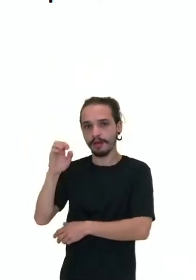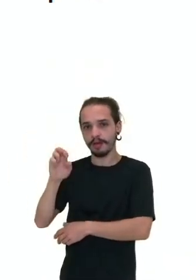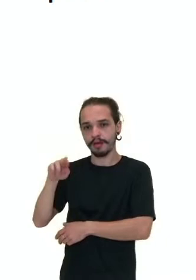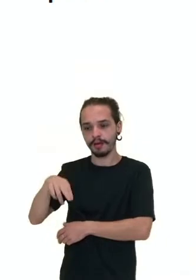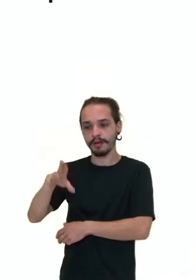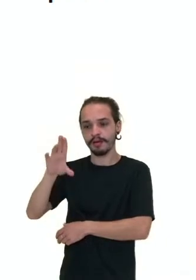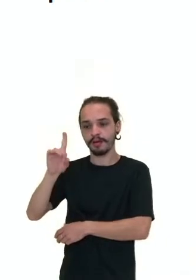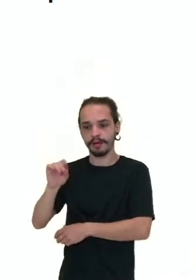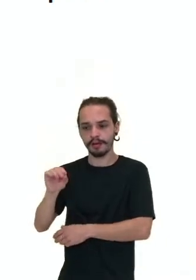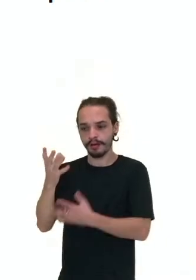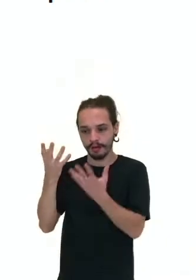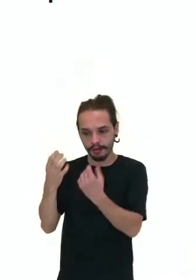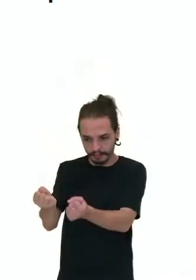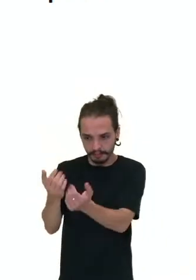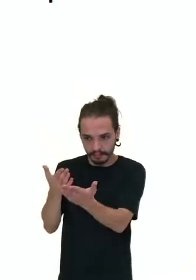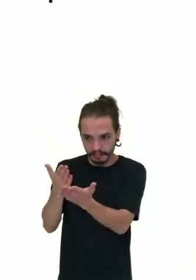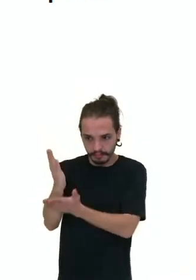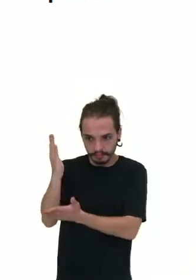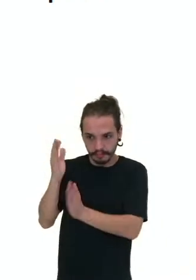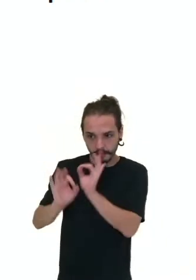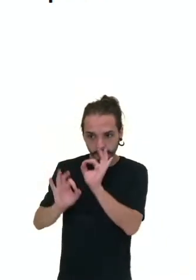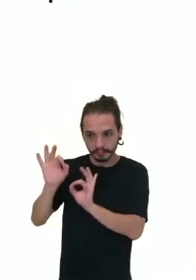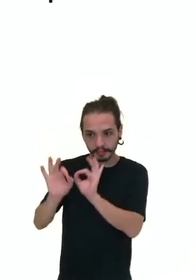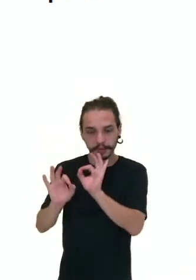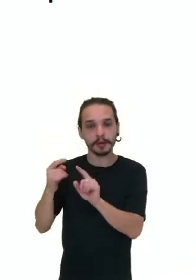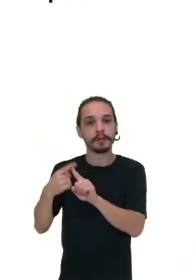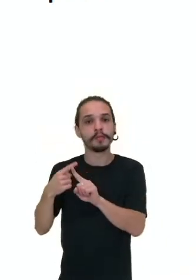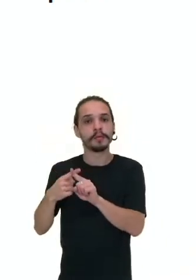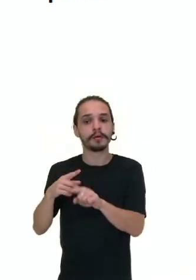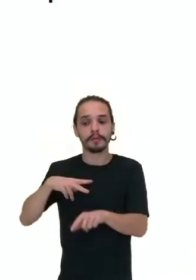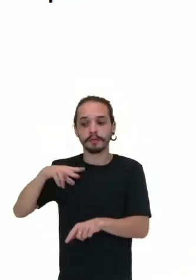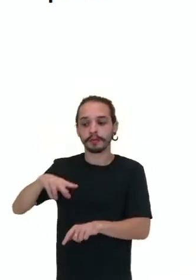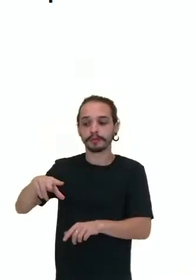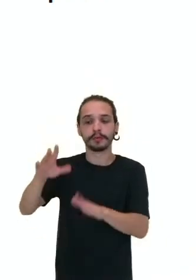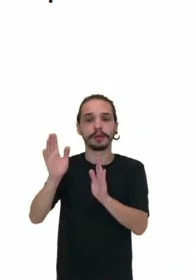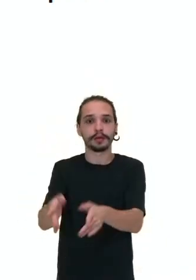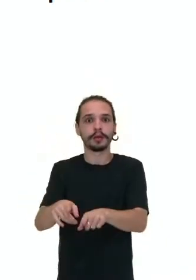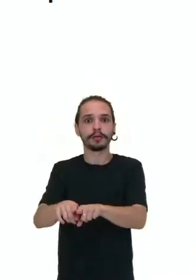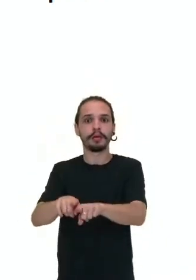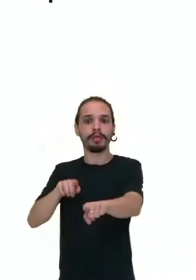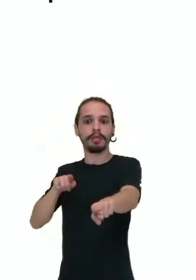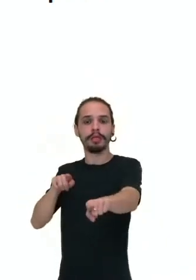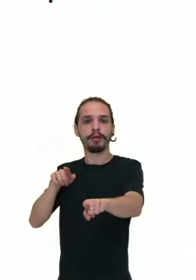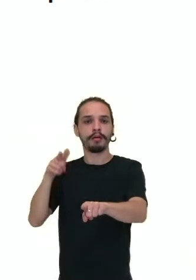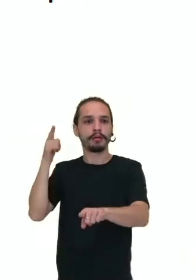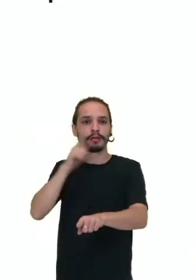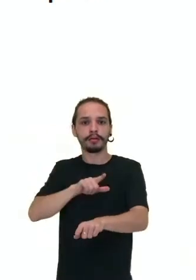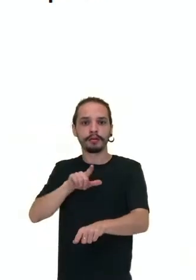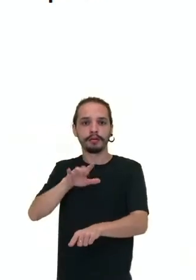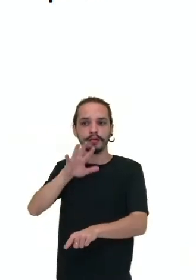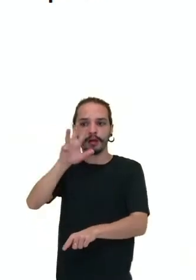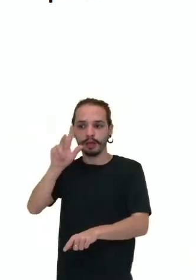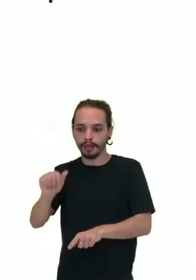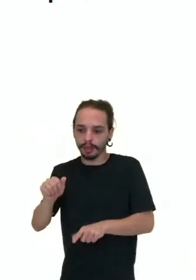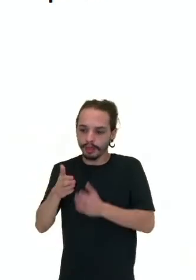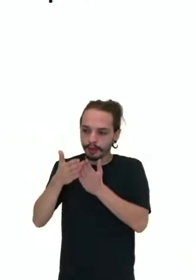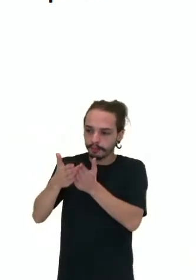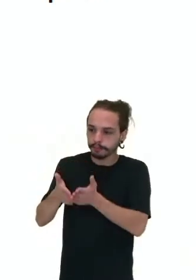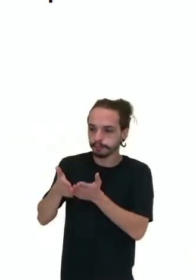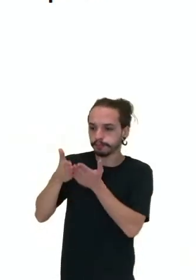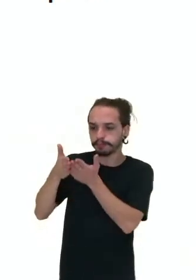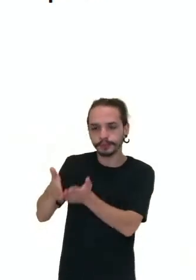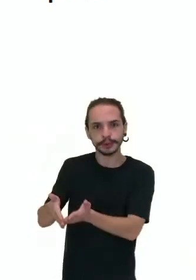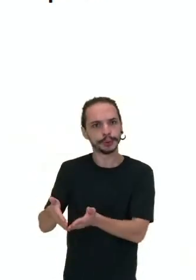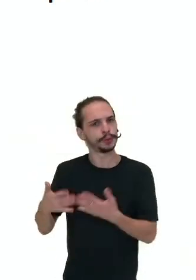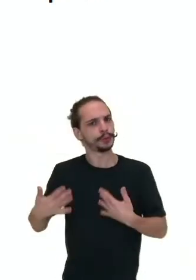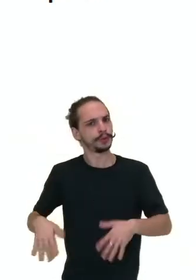provar o plano dele. Por quê? Porque os portugueses já estavam bastante adiantados nas navegações pelo Oceano Atlântico, né? E ele, o plano